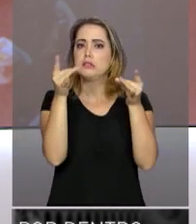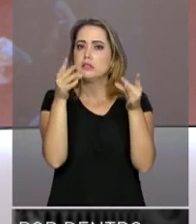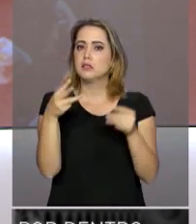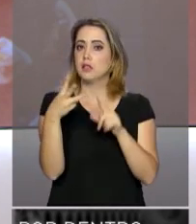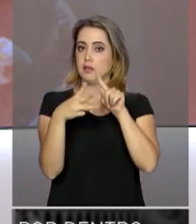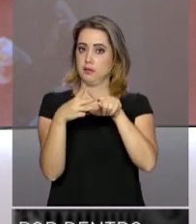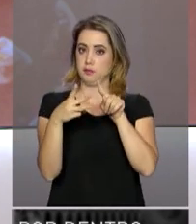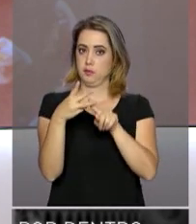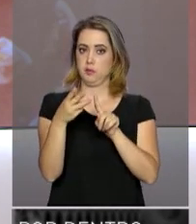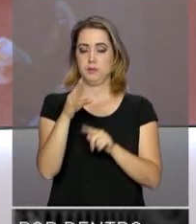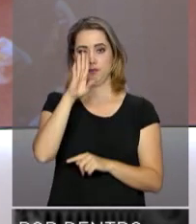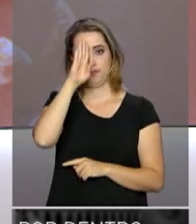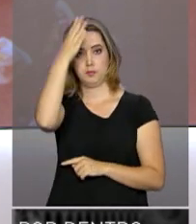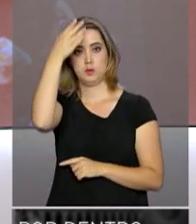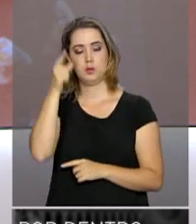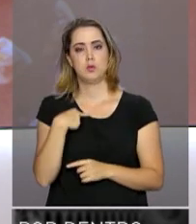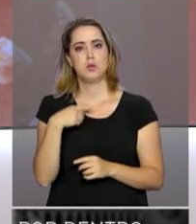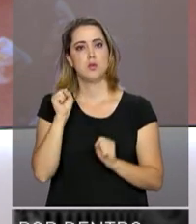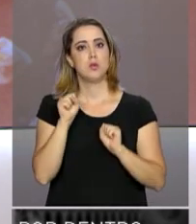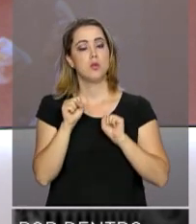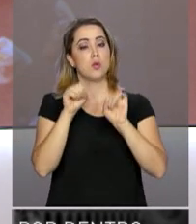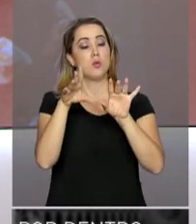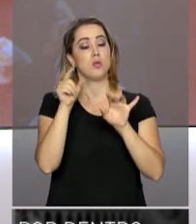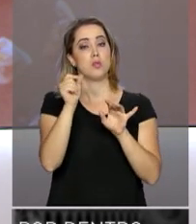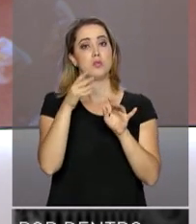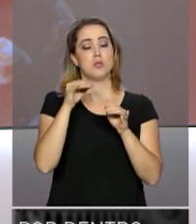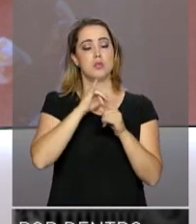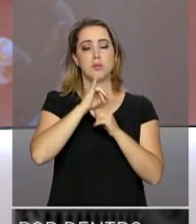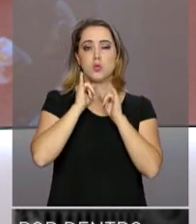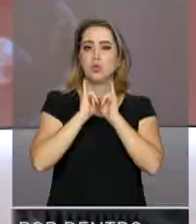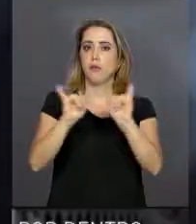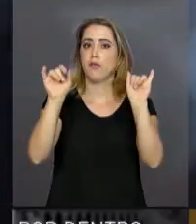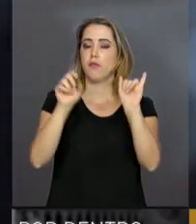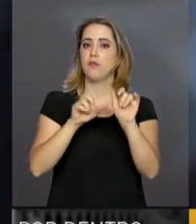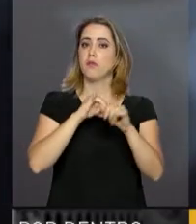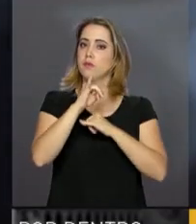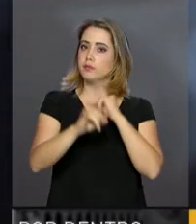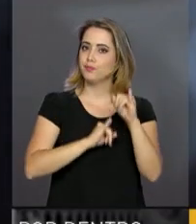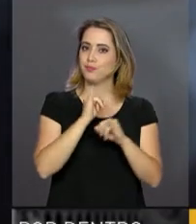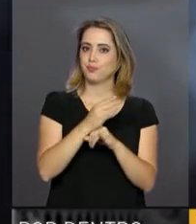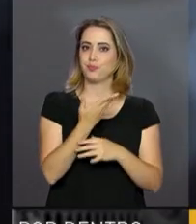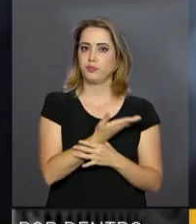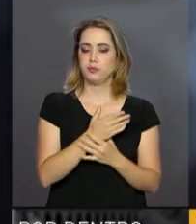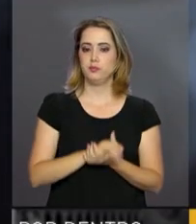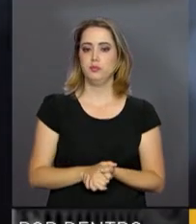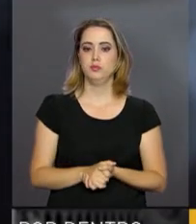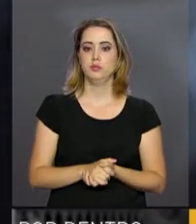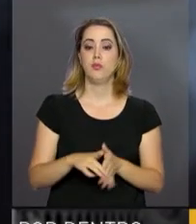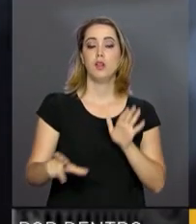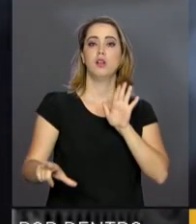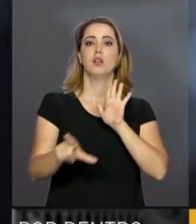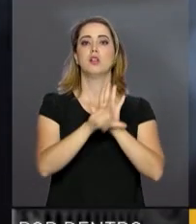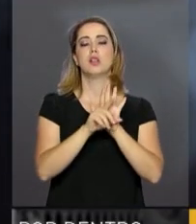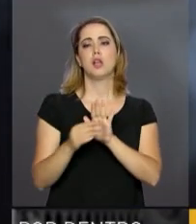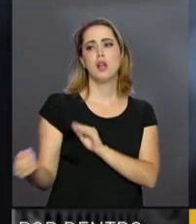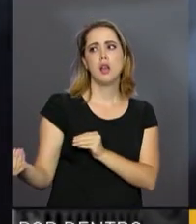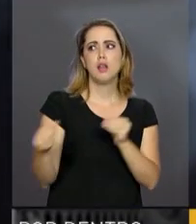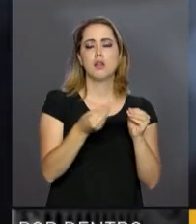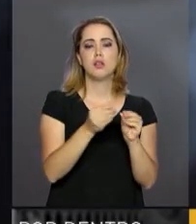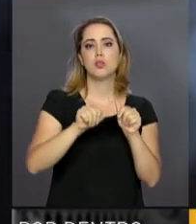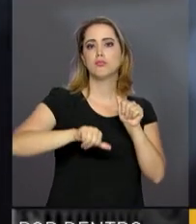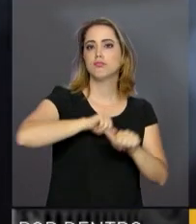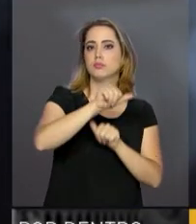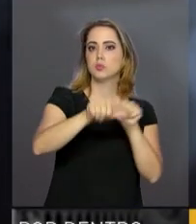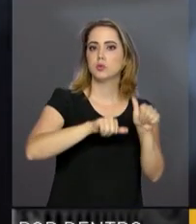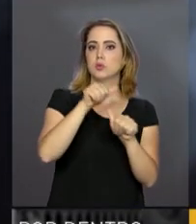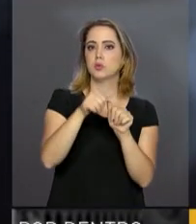Entre elas, o Sistema de Notificação Eletrônica. A Lei nº.281 trouxe diversas mudanças para o